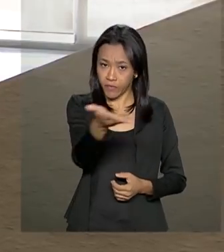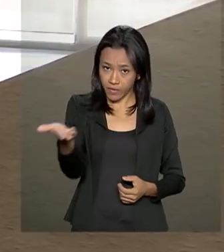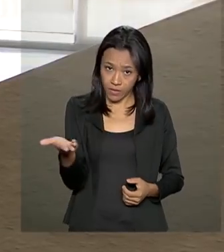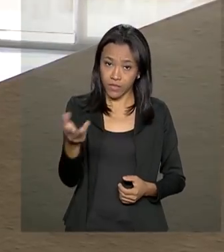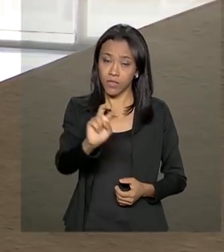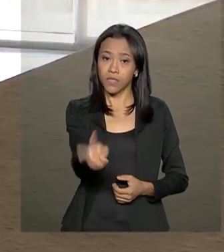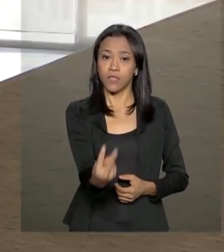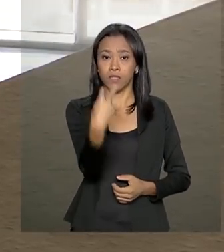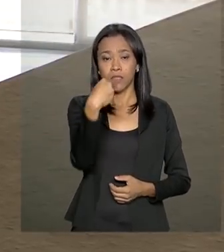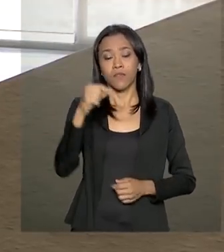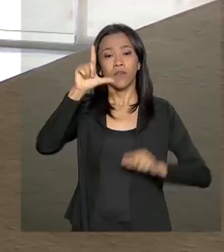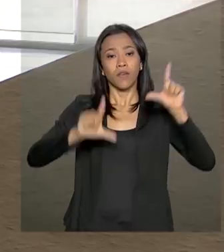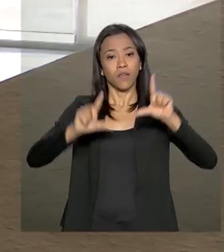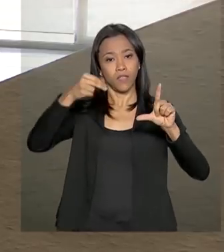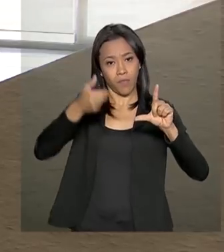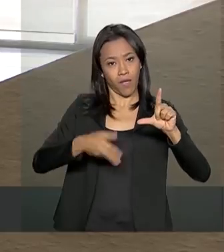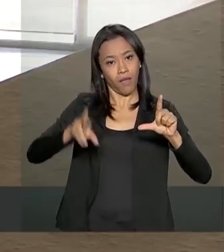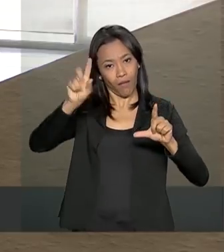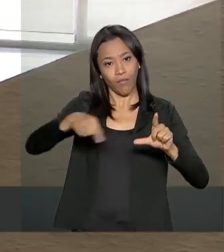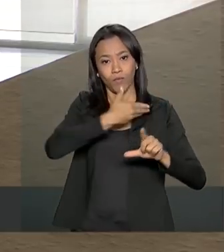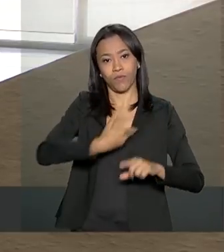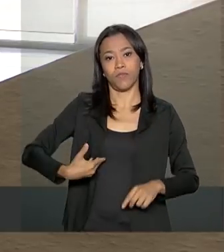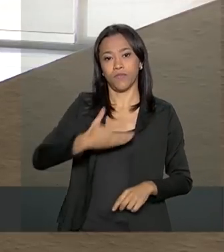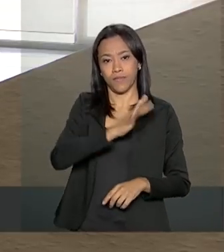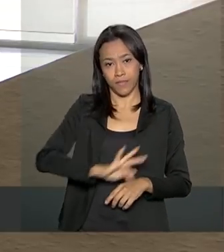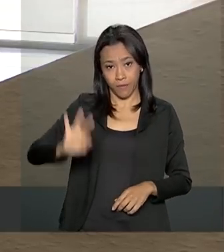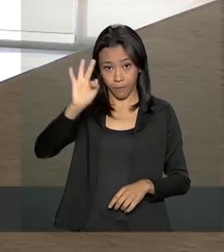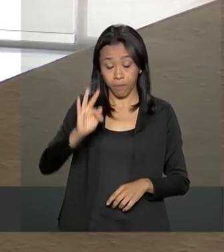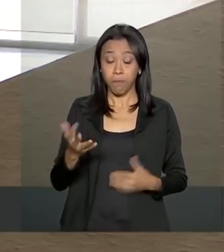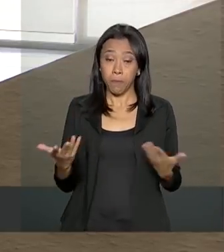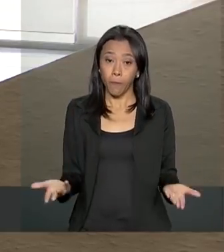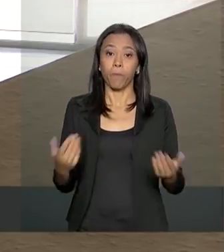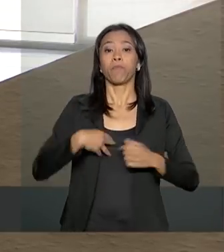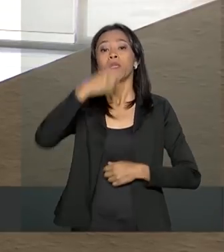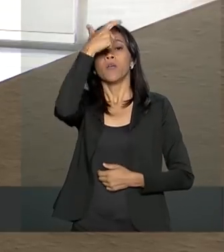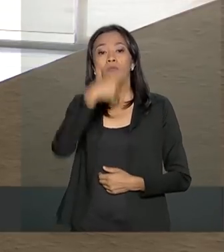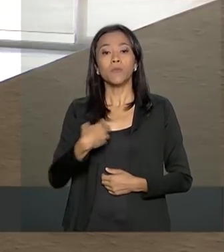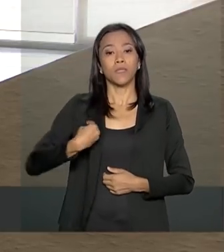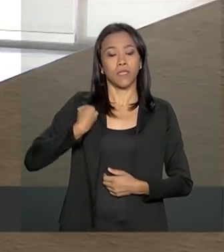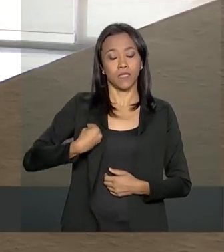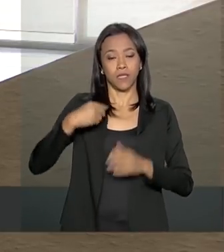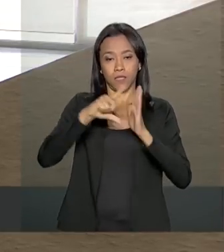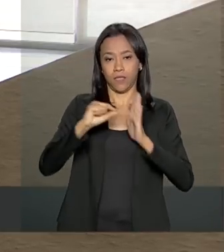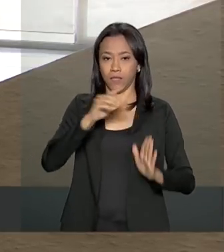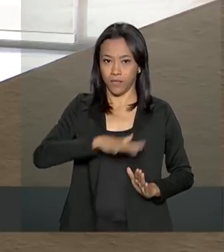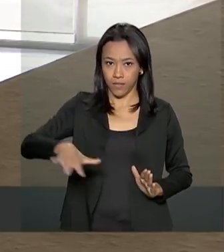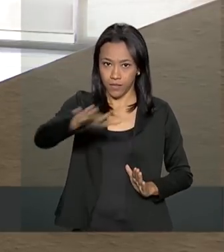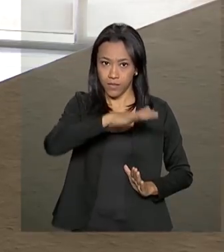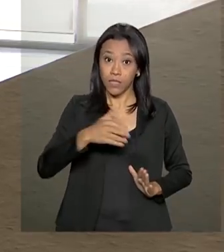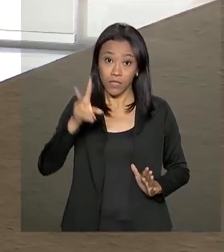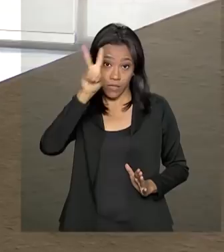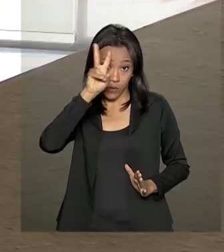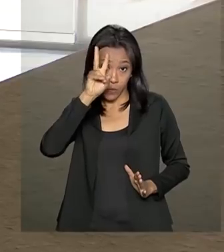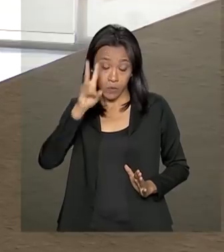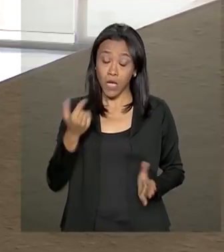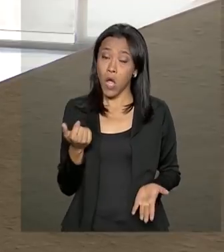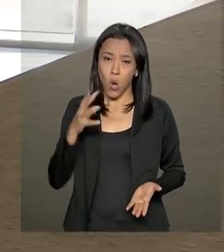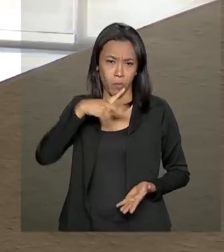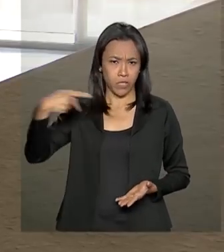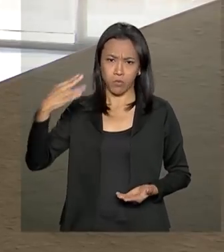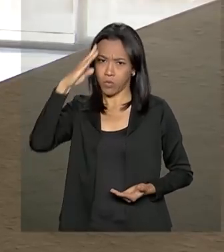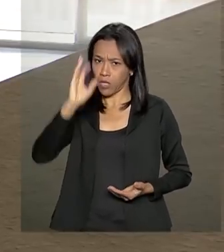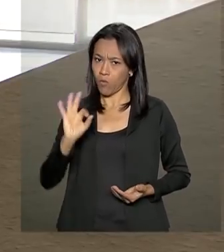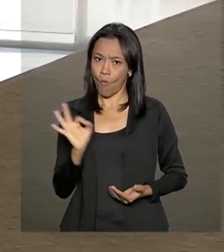você que acompanha a NBR e TV do Governo Federal. Eu estou aqui no Palácio do Planalto, mas nesta segunda-feira nem o presidente Jair Bolsonaro